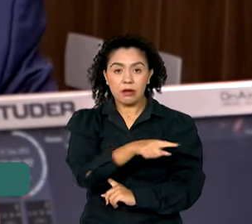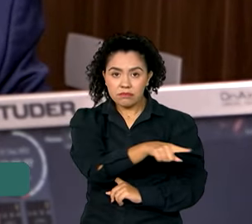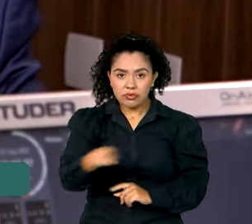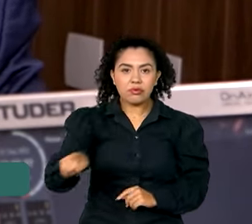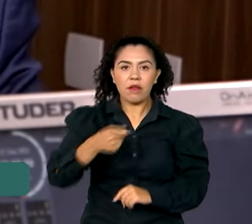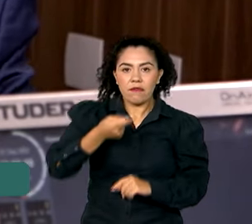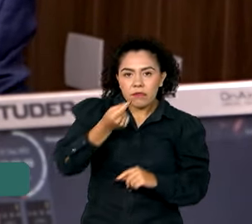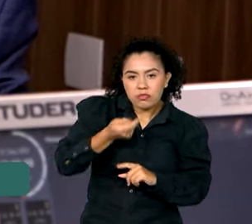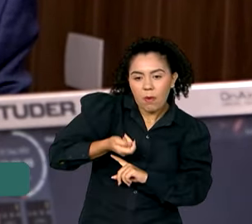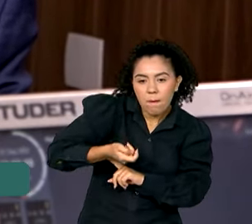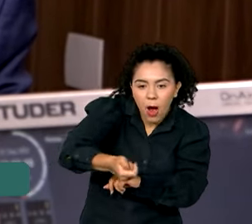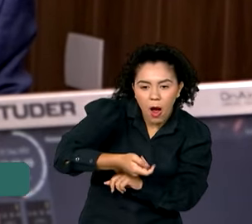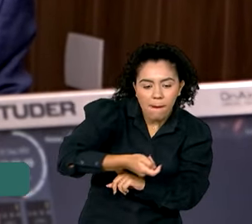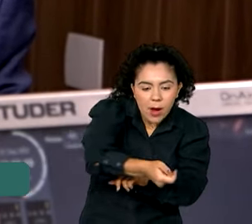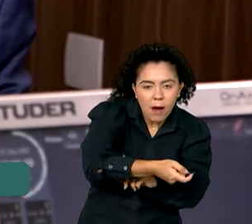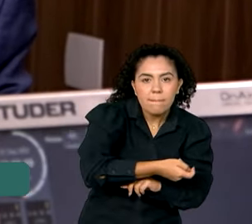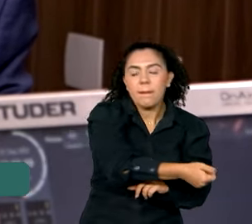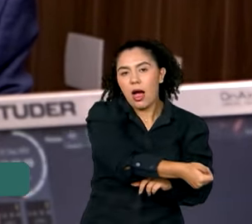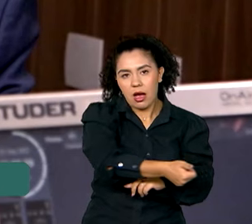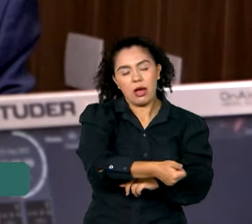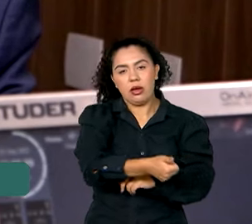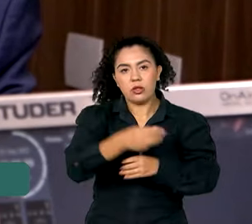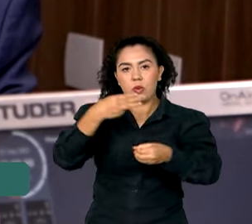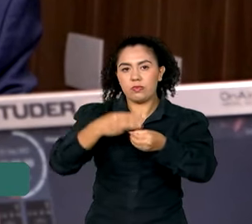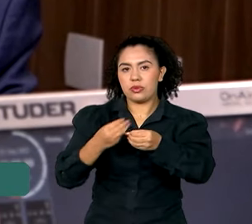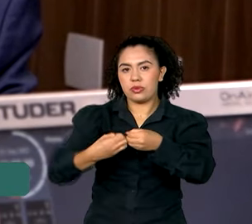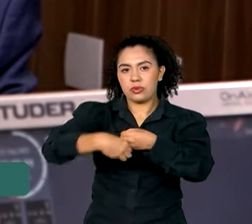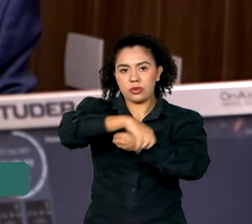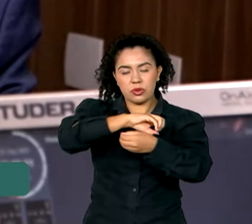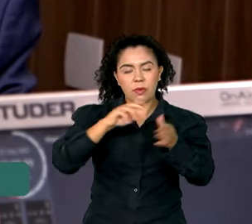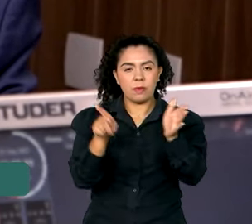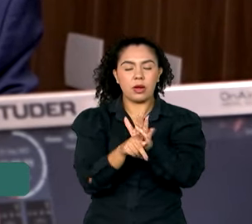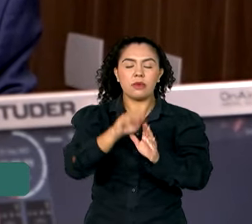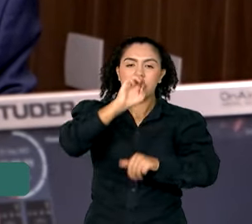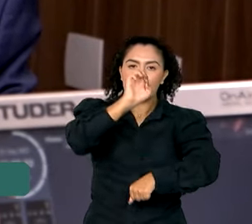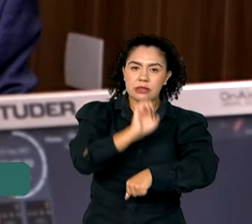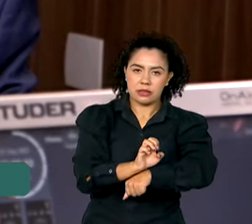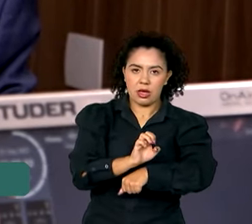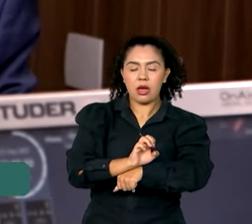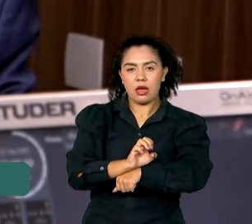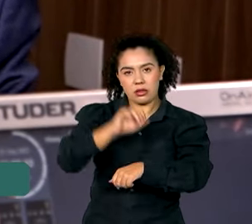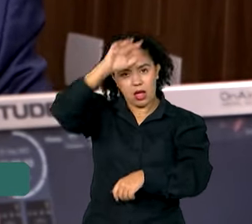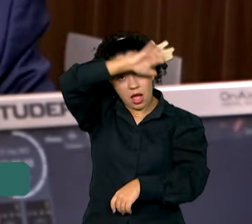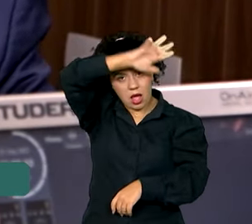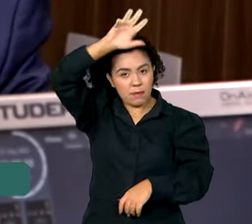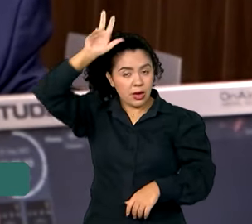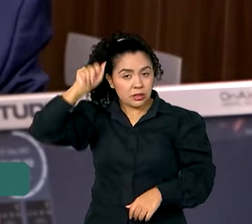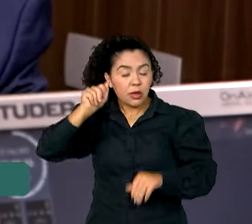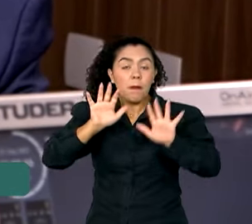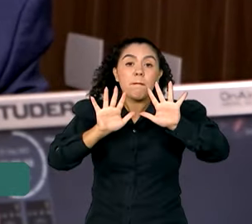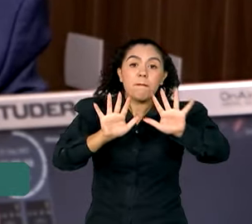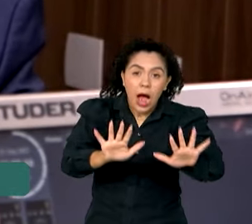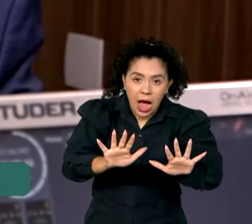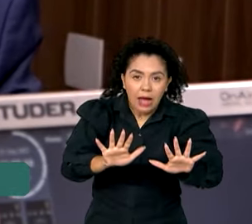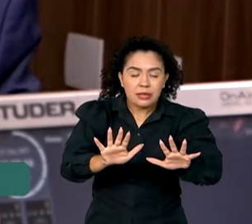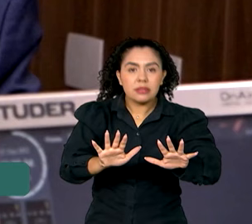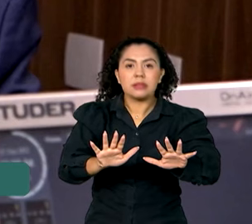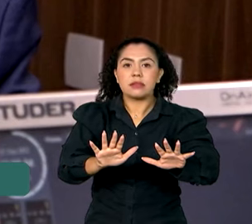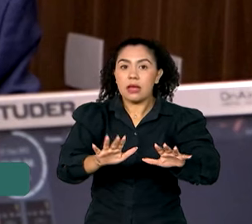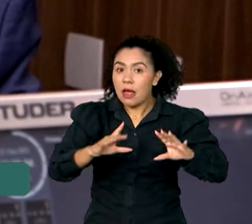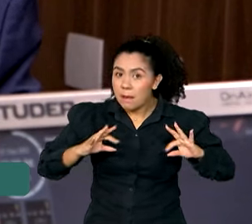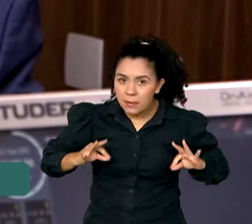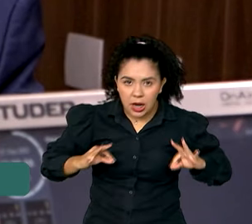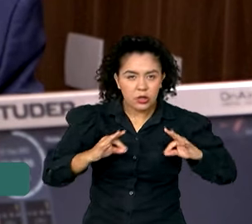beneficiadas em todos os municípios do estado do Amazonas. Mas é para toda a